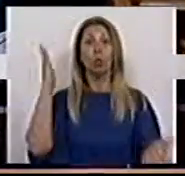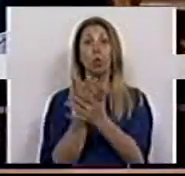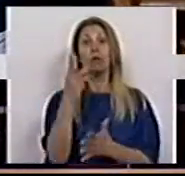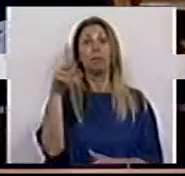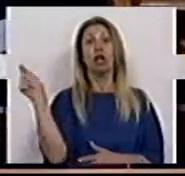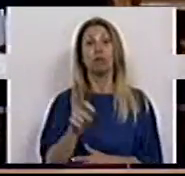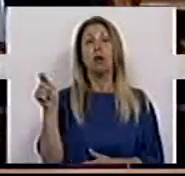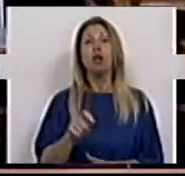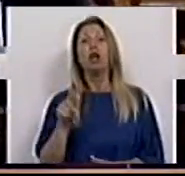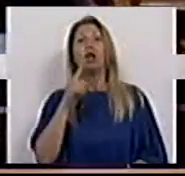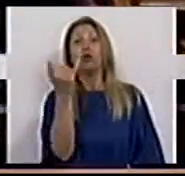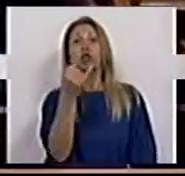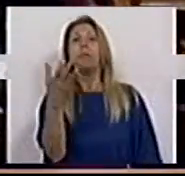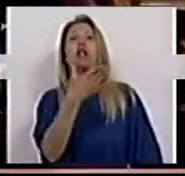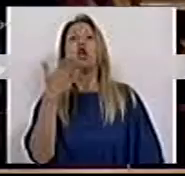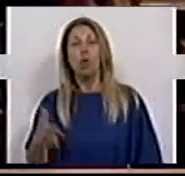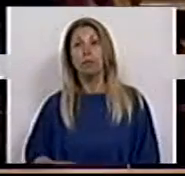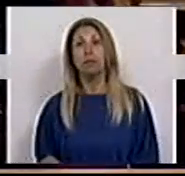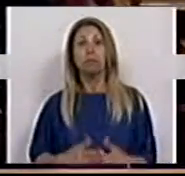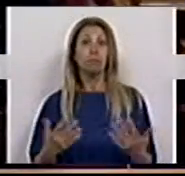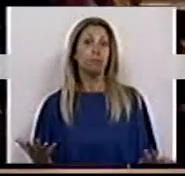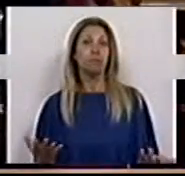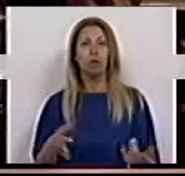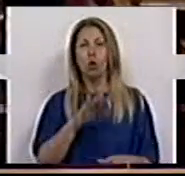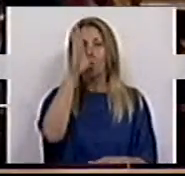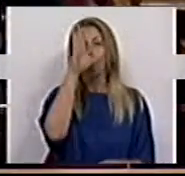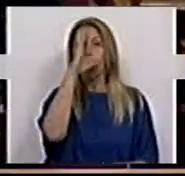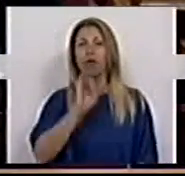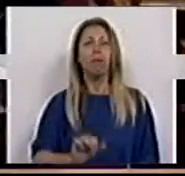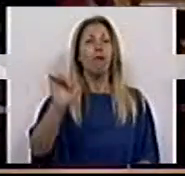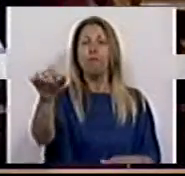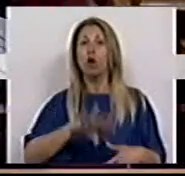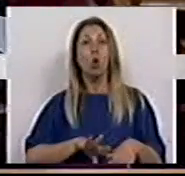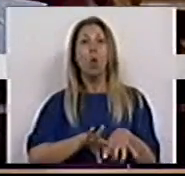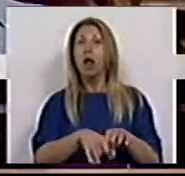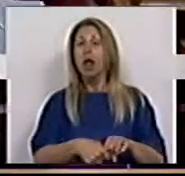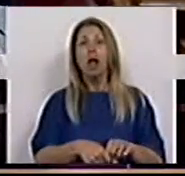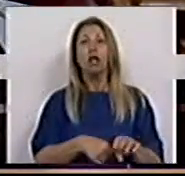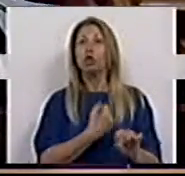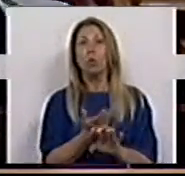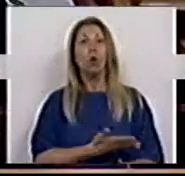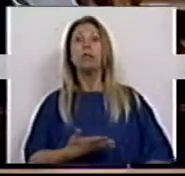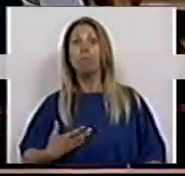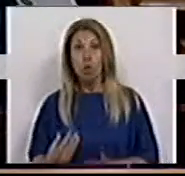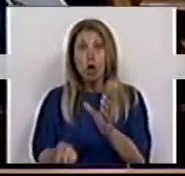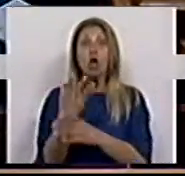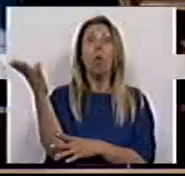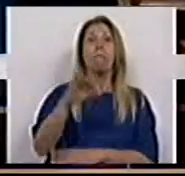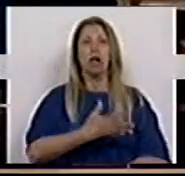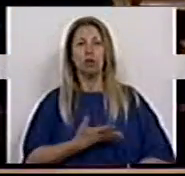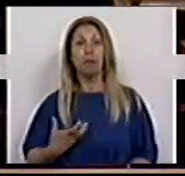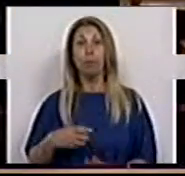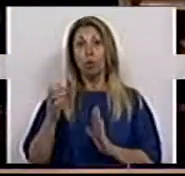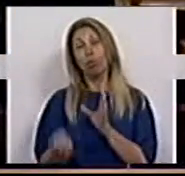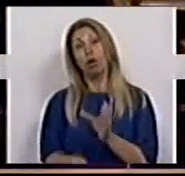trimestre de 2011. Sr. Ministro, o seu Governo não destruiu o desemprego, criou mais desemprego, criou mais precariedade,